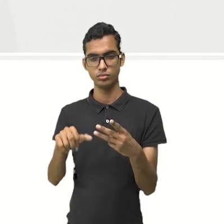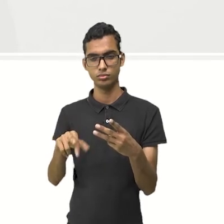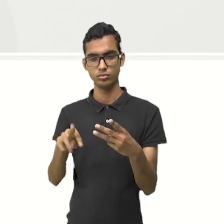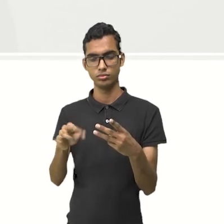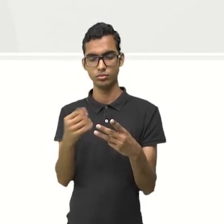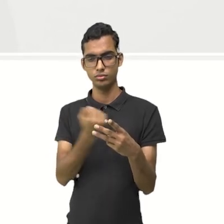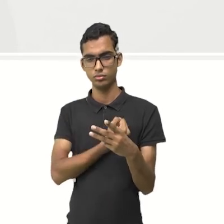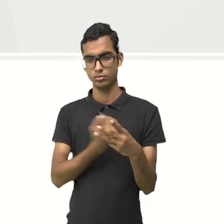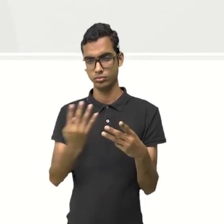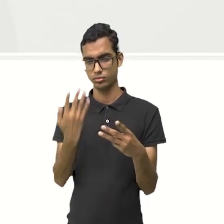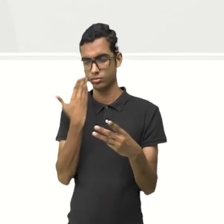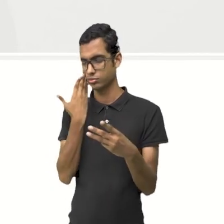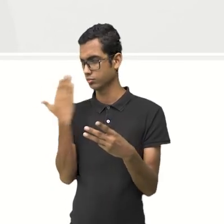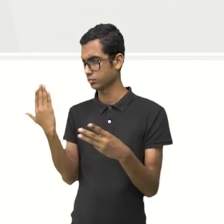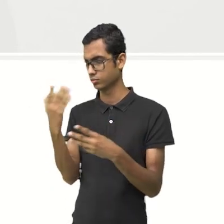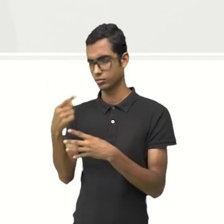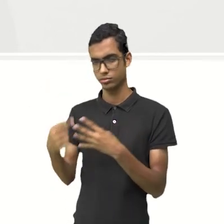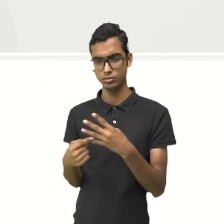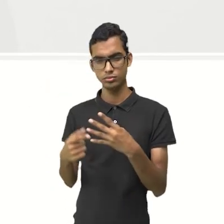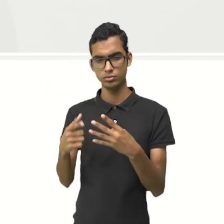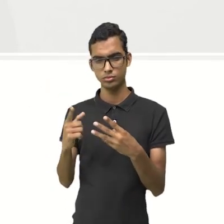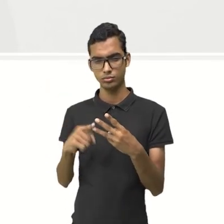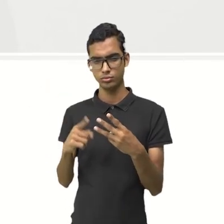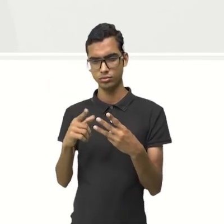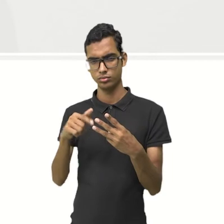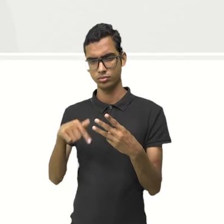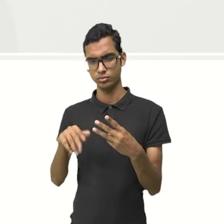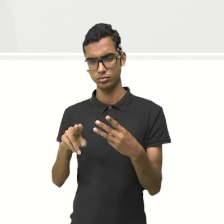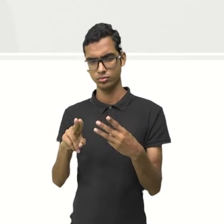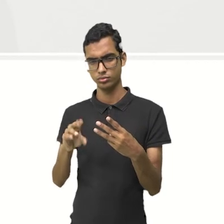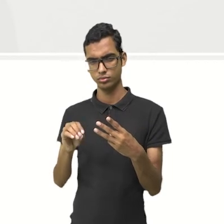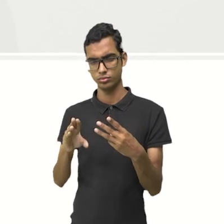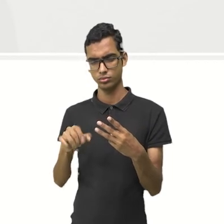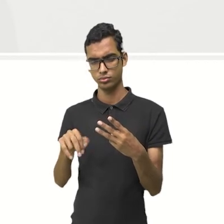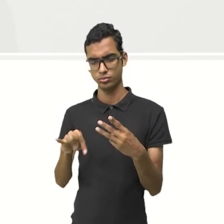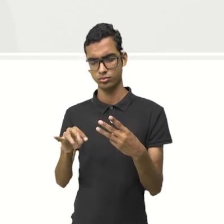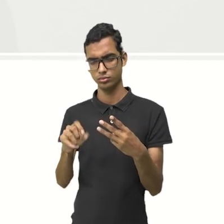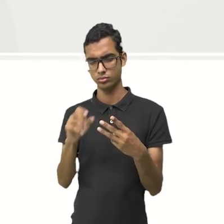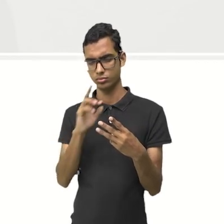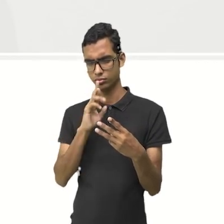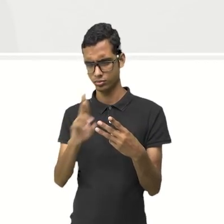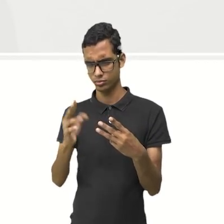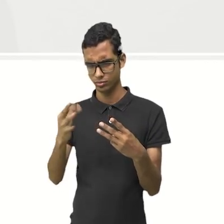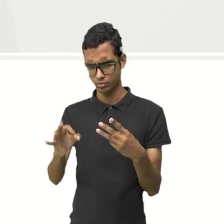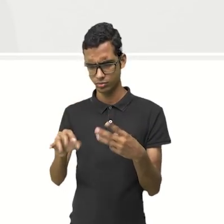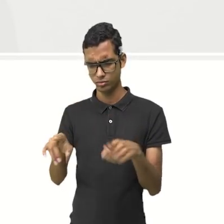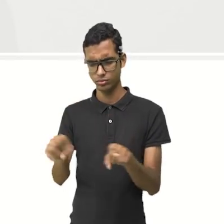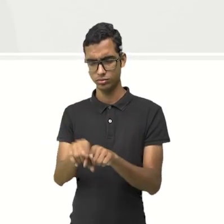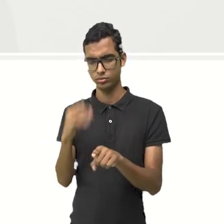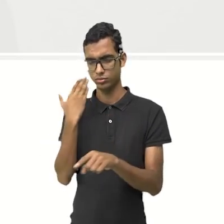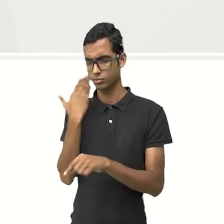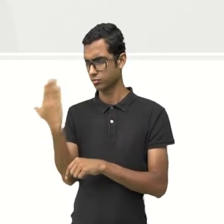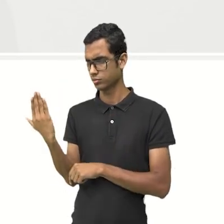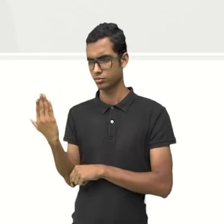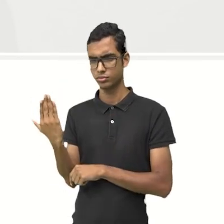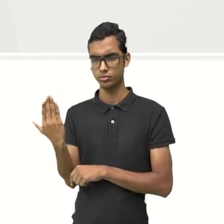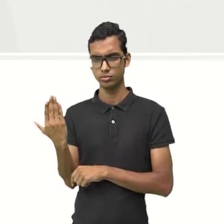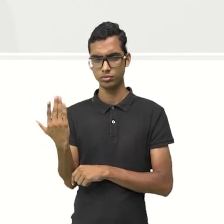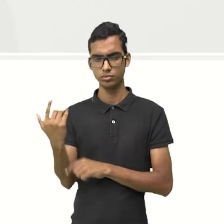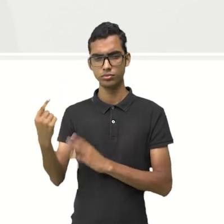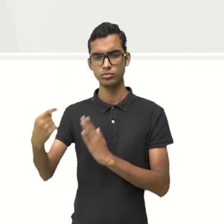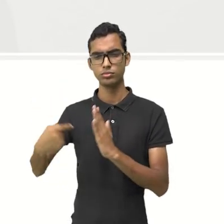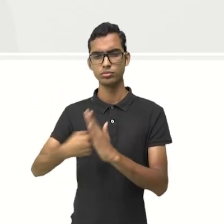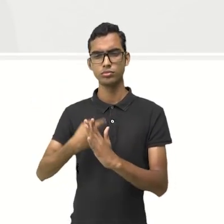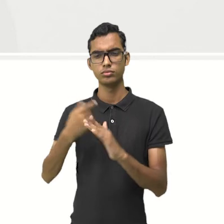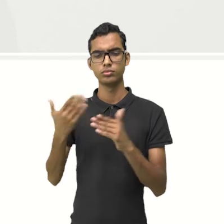certo? O quociente não é o resultado? Ele está me dizendo que o quociente é 4, olha. Então está sendo